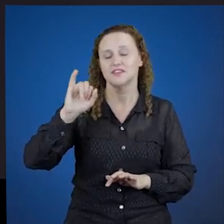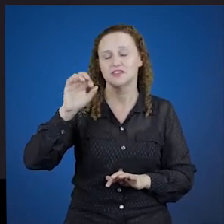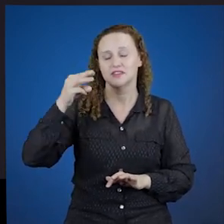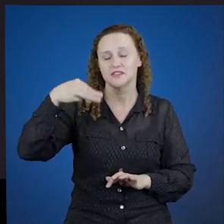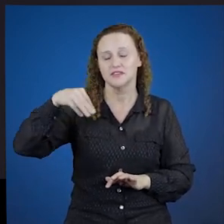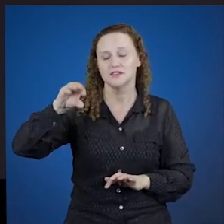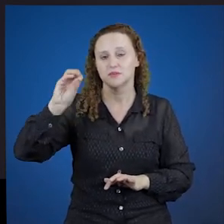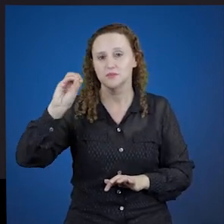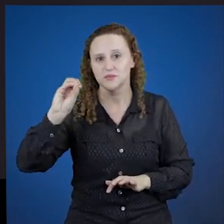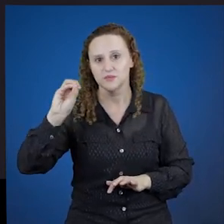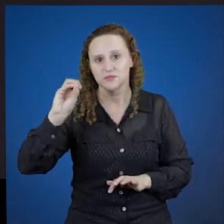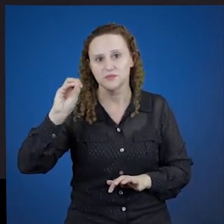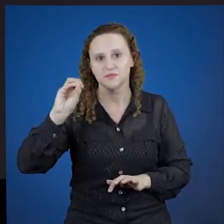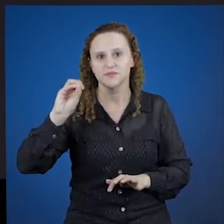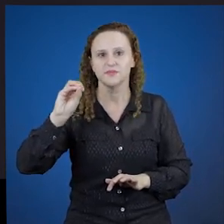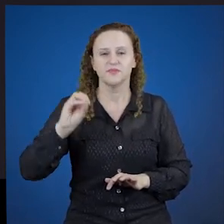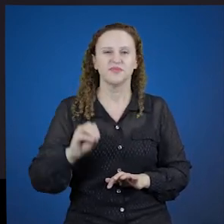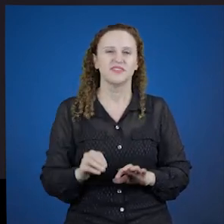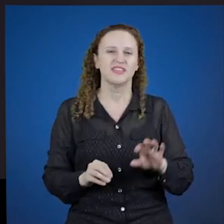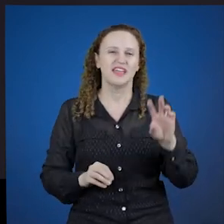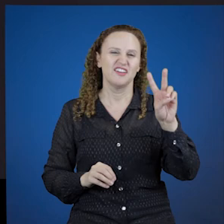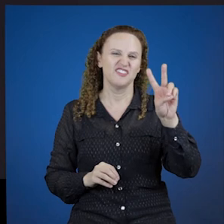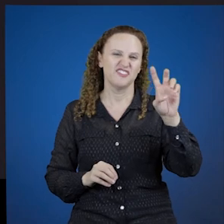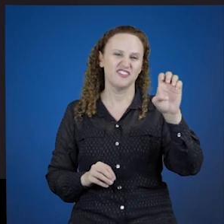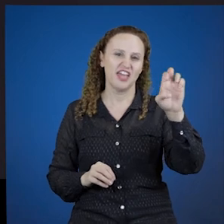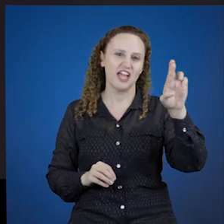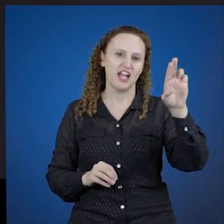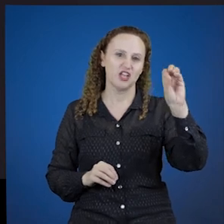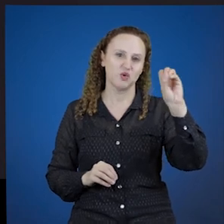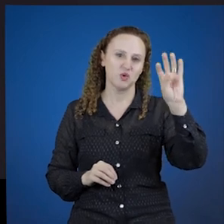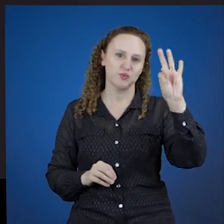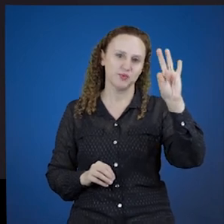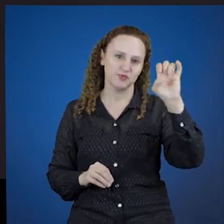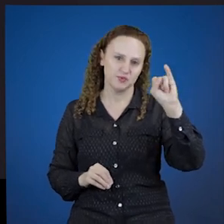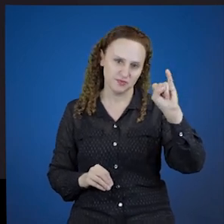laudavistes, laudavérumte.